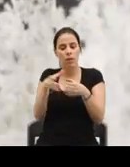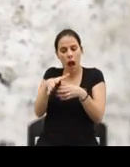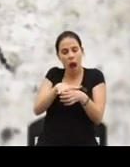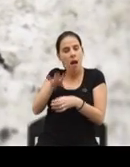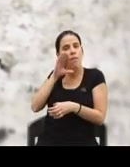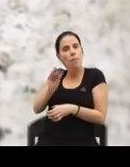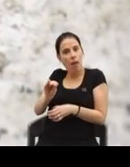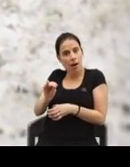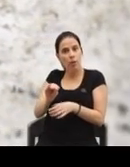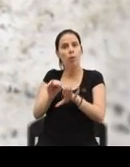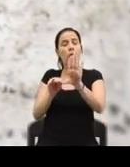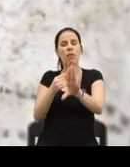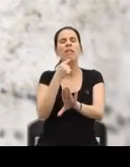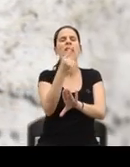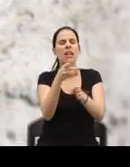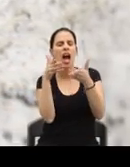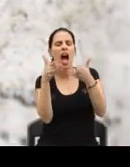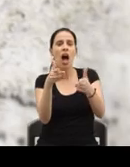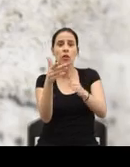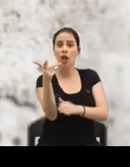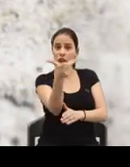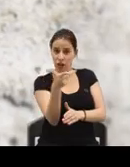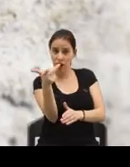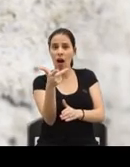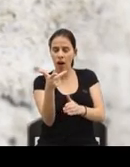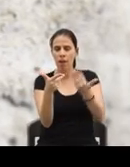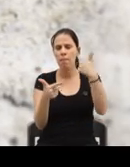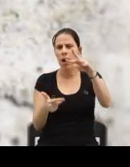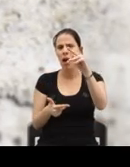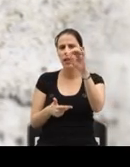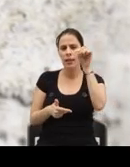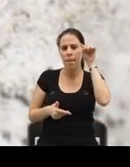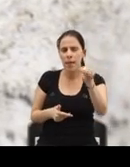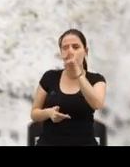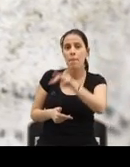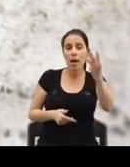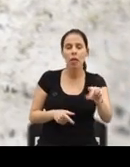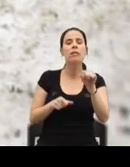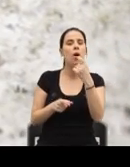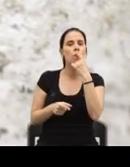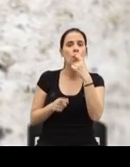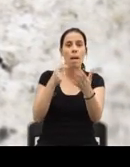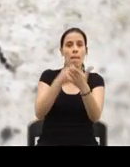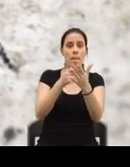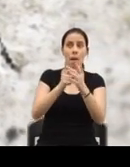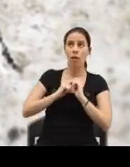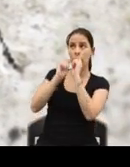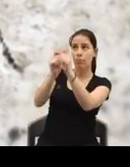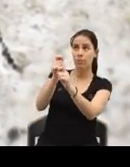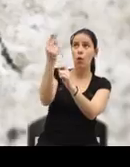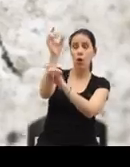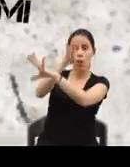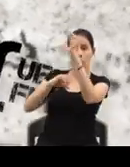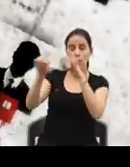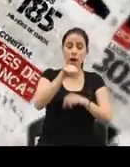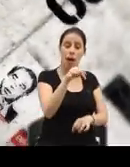setor financeiro. O que eles chamam ajuda da troika custará mais de 30 mil milhões de euros de juros a pagar à União Europeia e ao